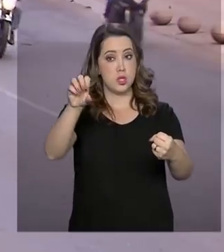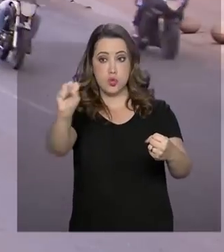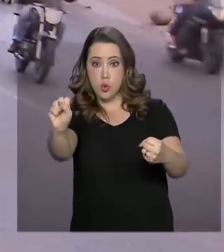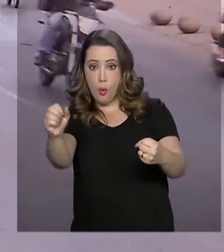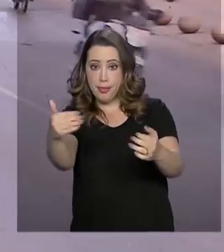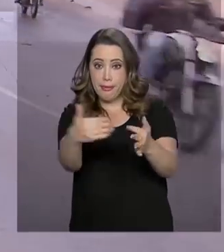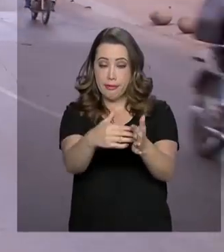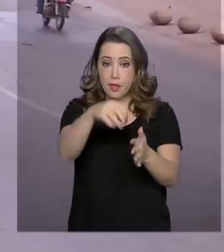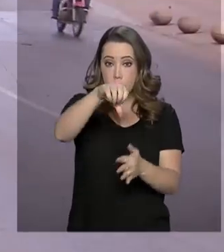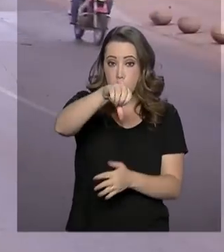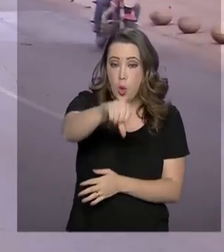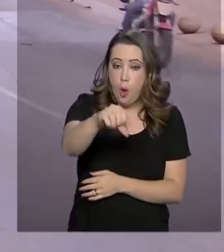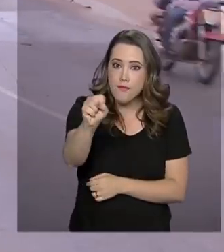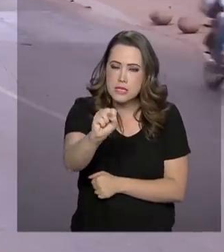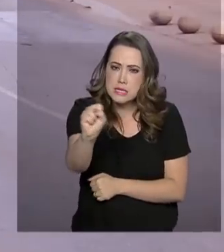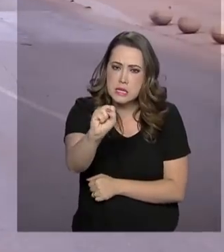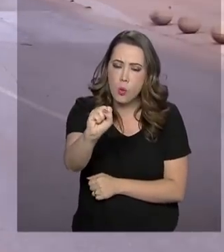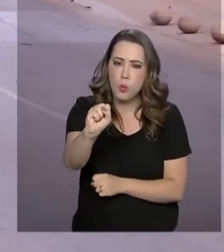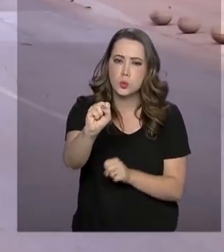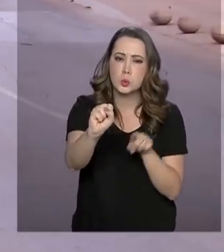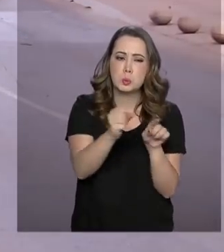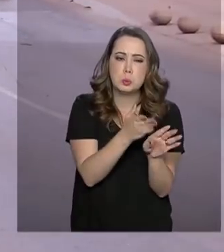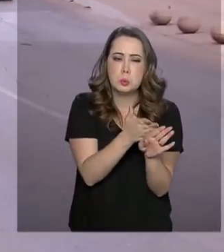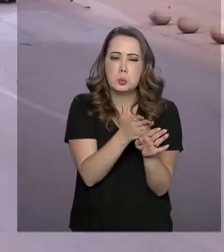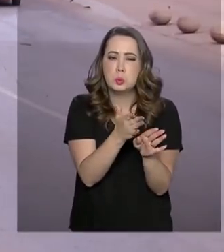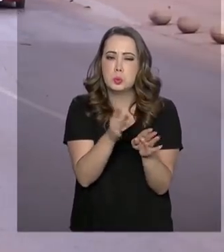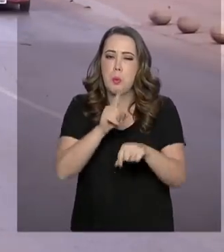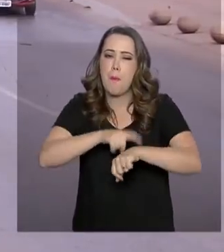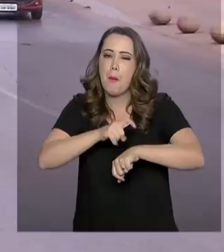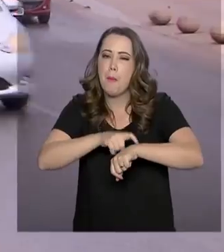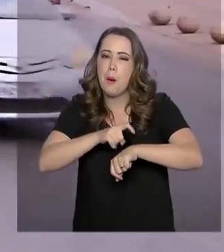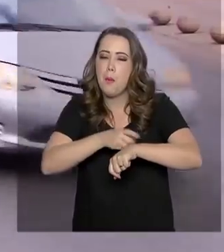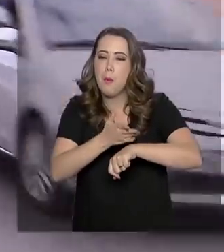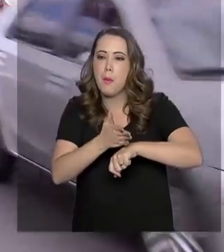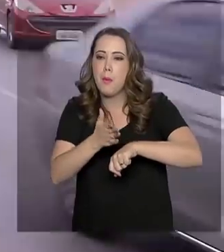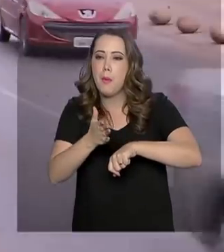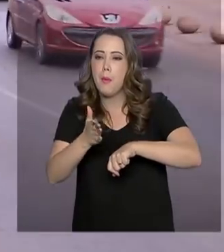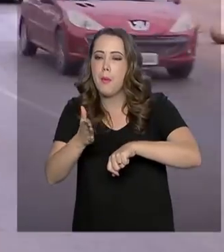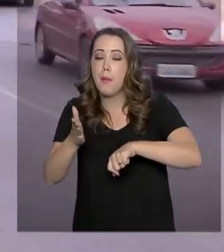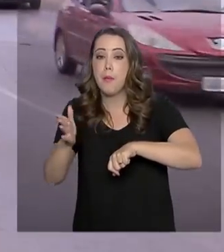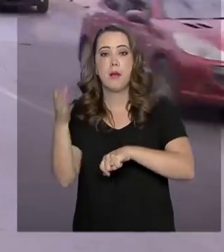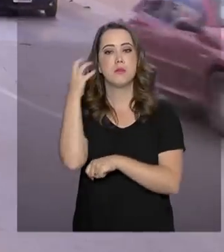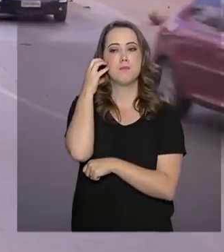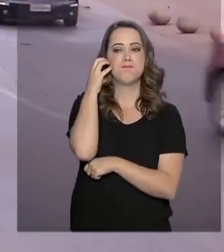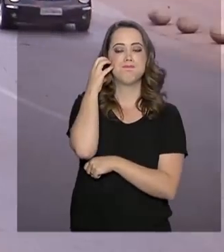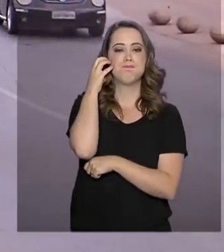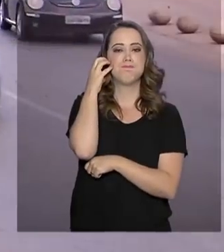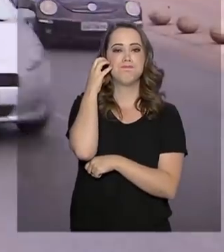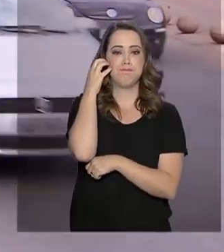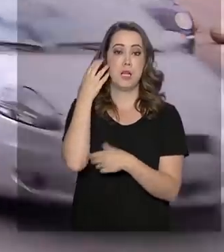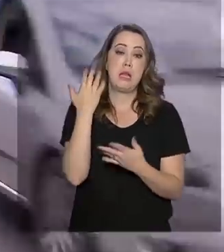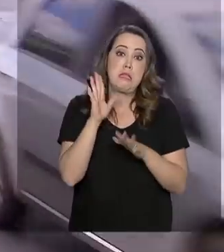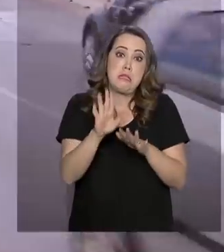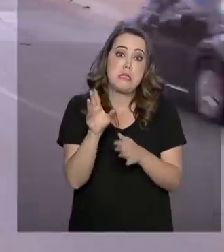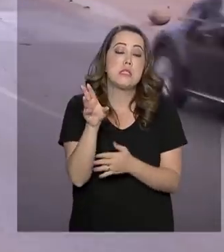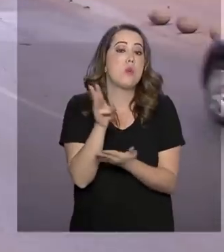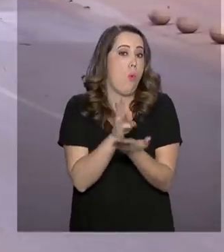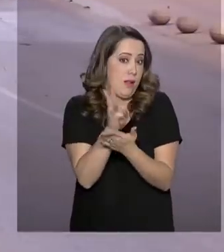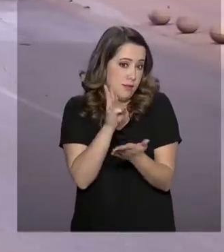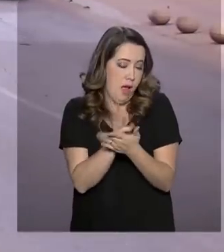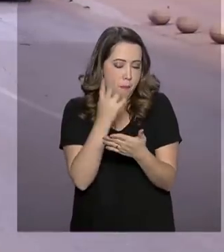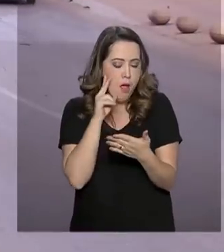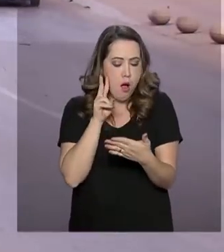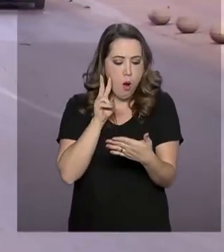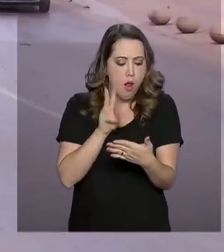chamada de celular enquanto está dirigindo. Já para visualizar uma mensagem do WhatsApp, por exemplo, são 23